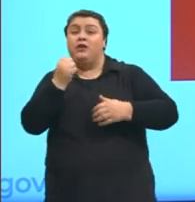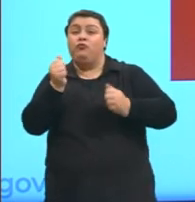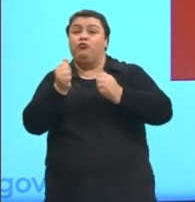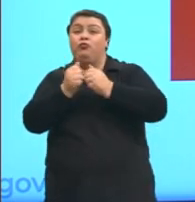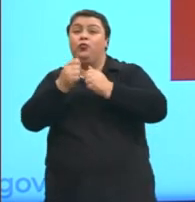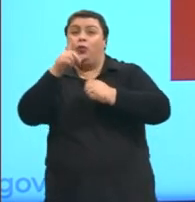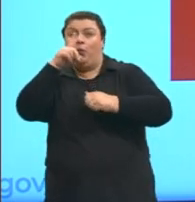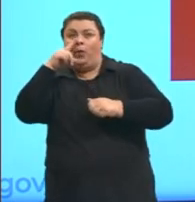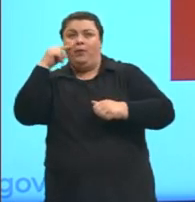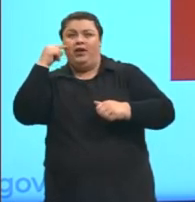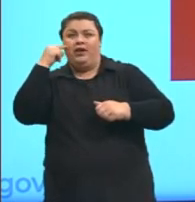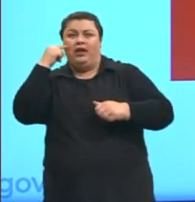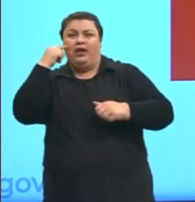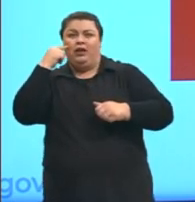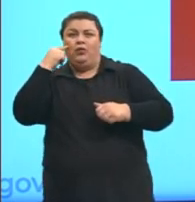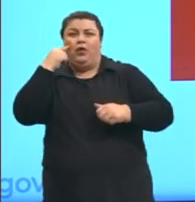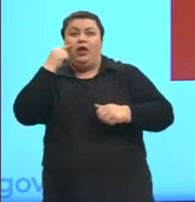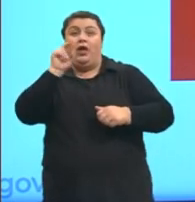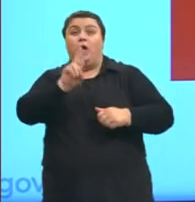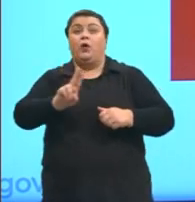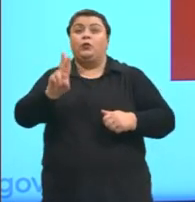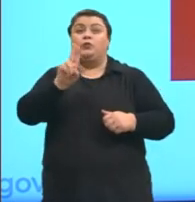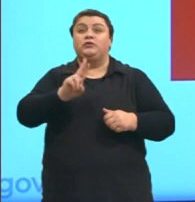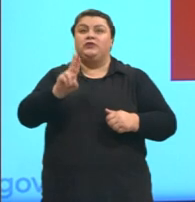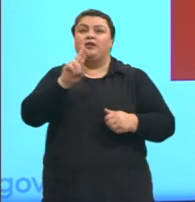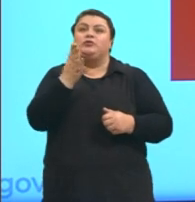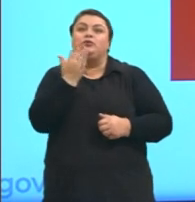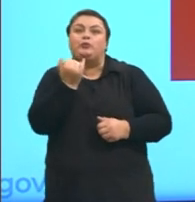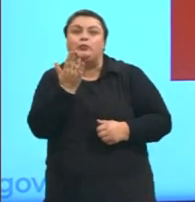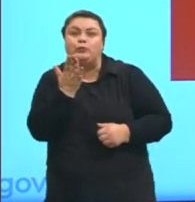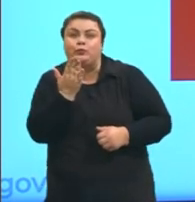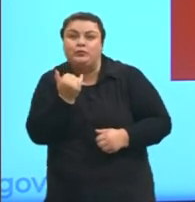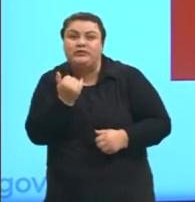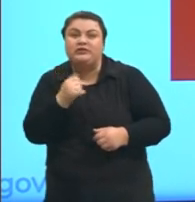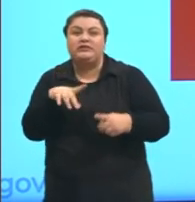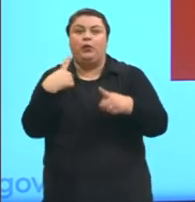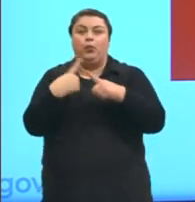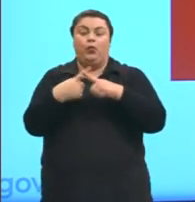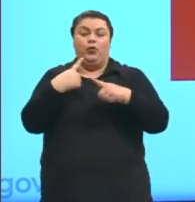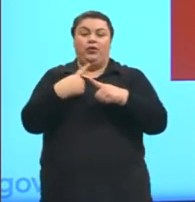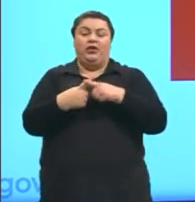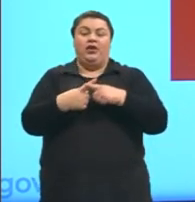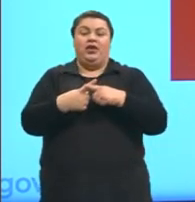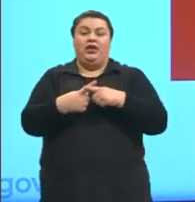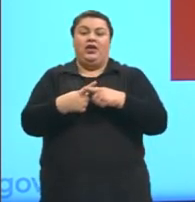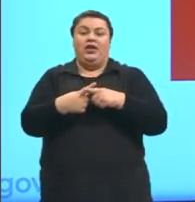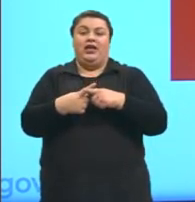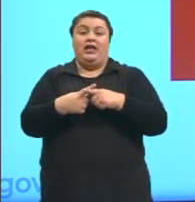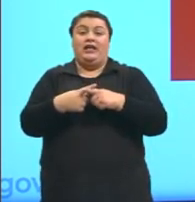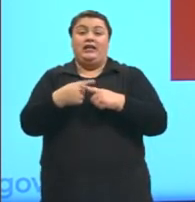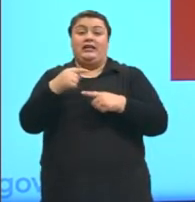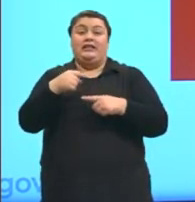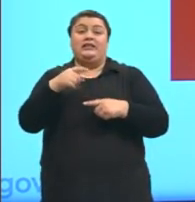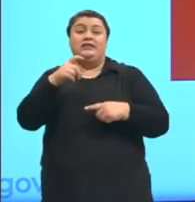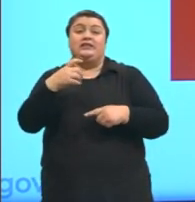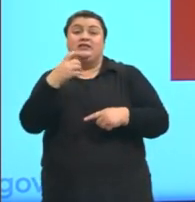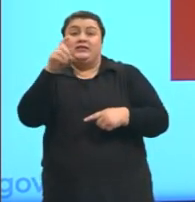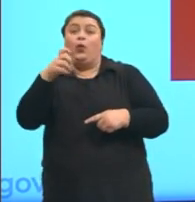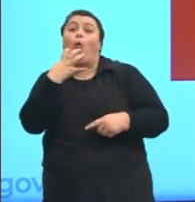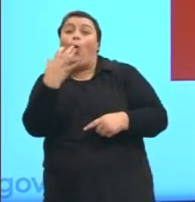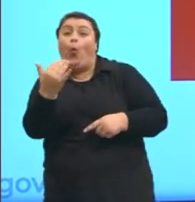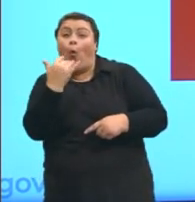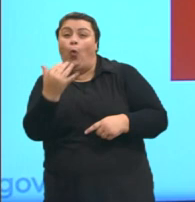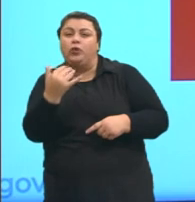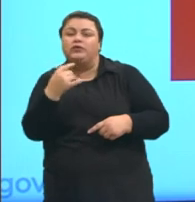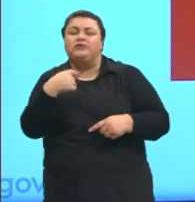amarelo é muito usado por fast foods. Por quê? Porque eles são cores que nos dão fome ou nos dão